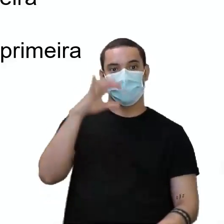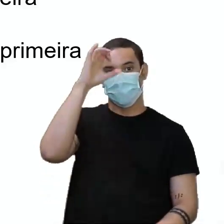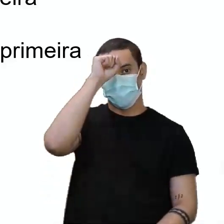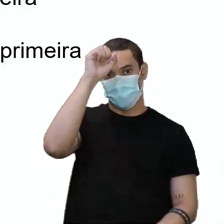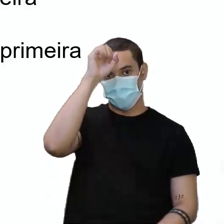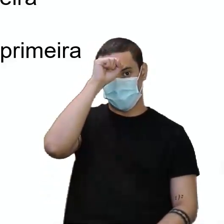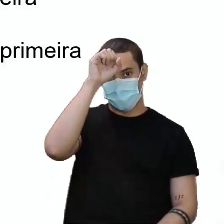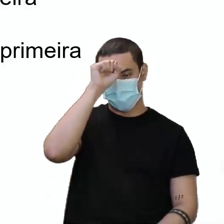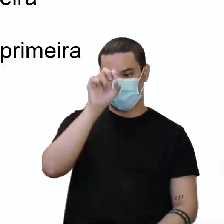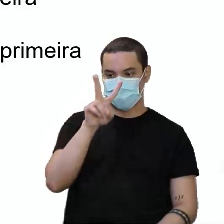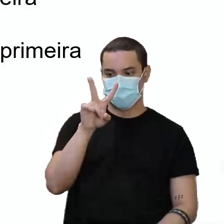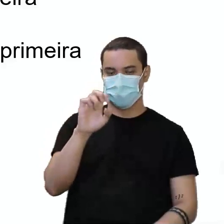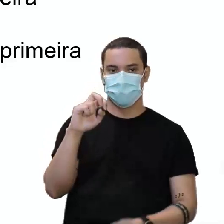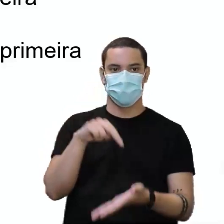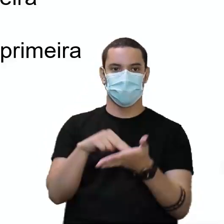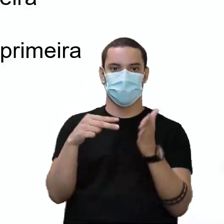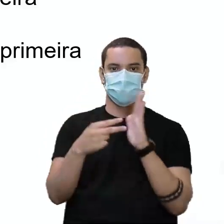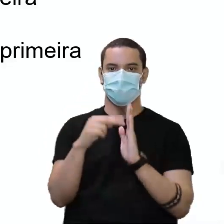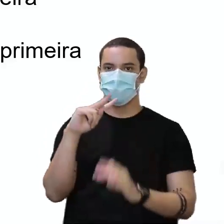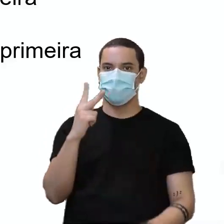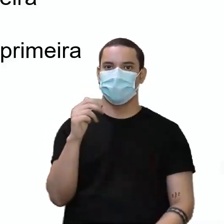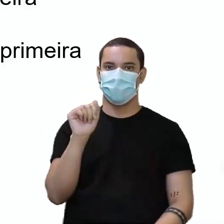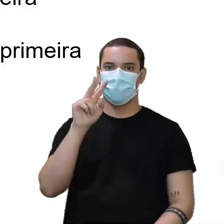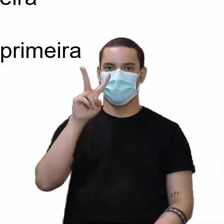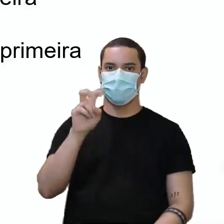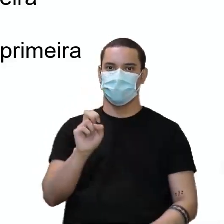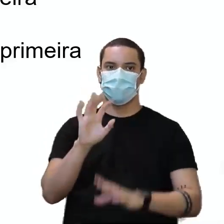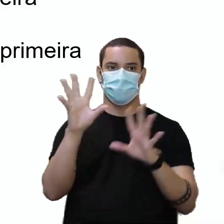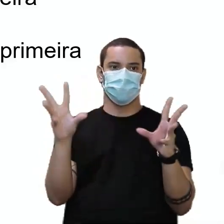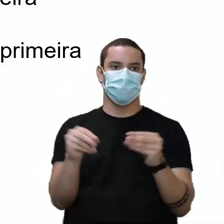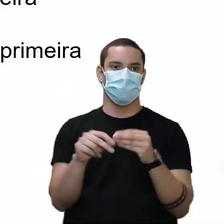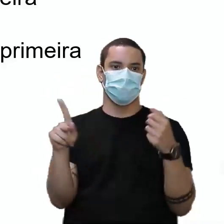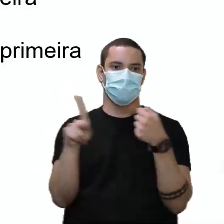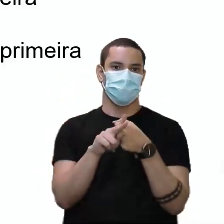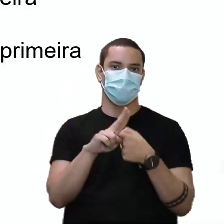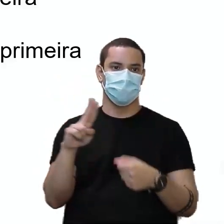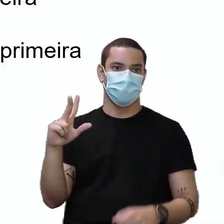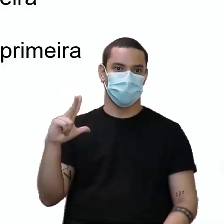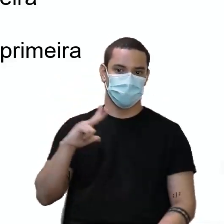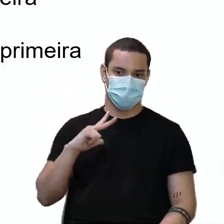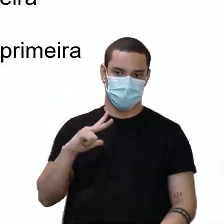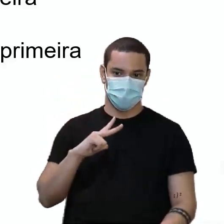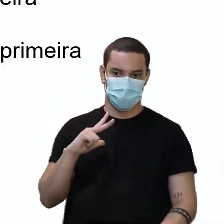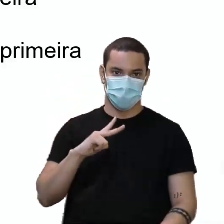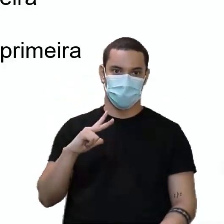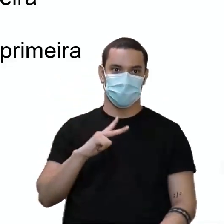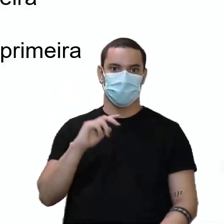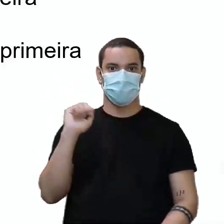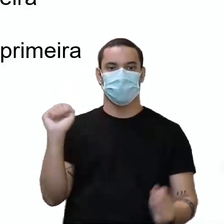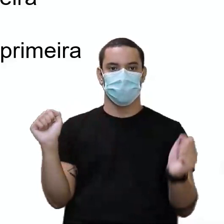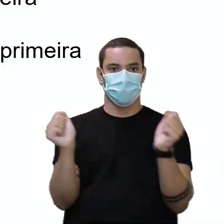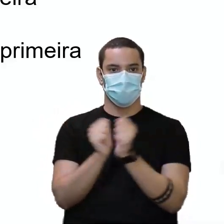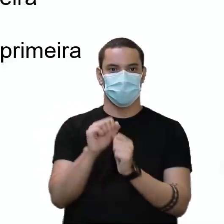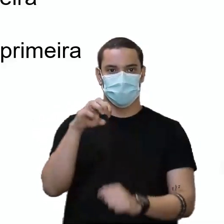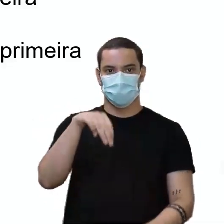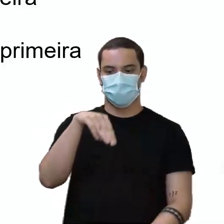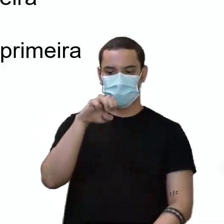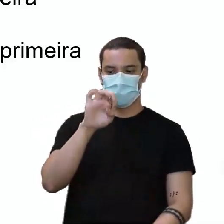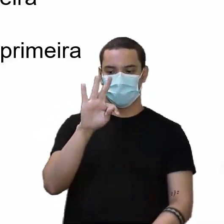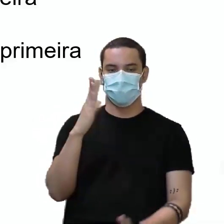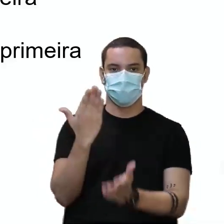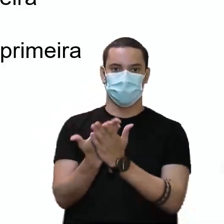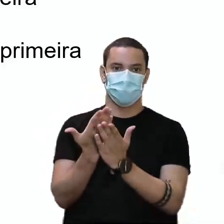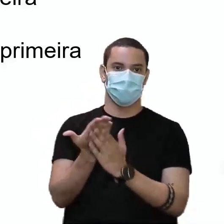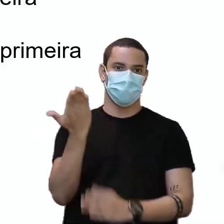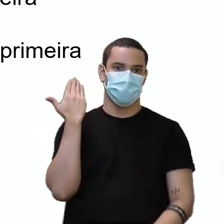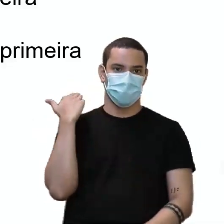V aqui é o meu have, contraído com pronome pessoal, you. E aí do lado eu vendo esse verbo met, que é aula passada, que eu